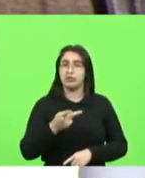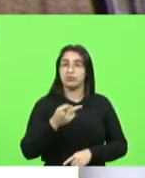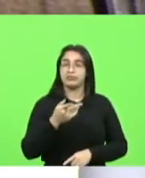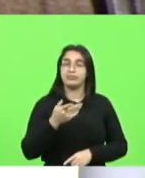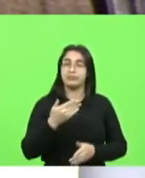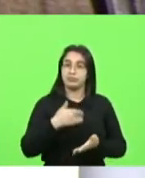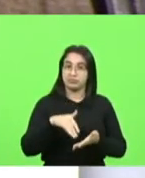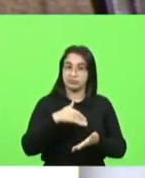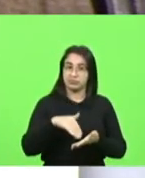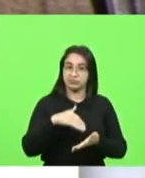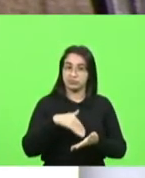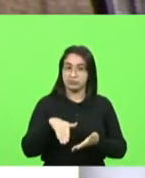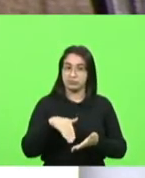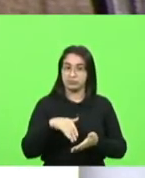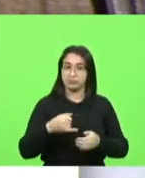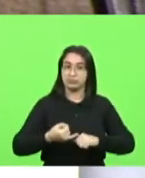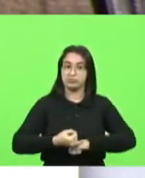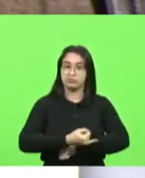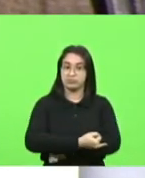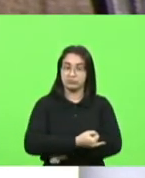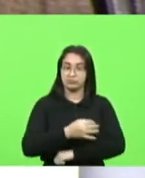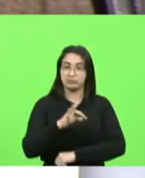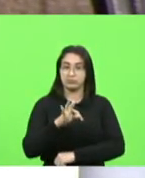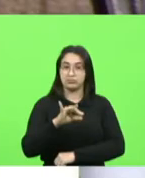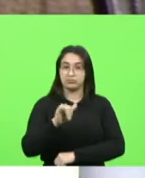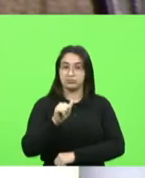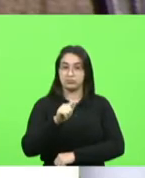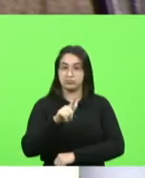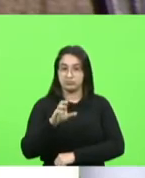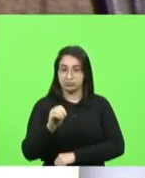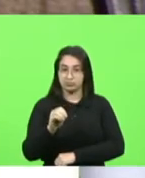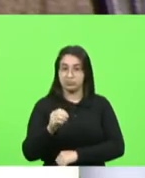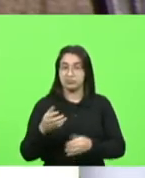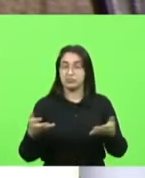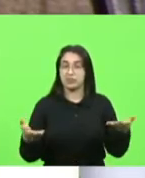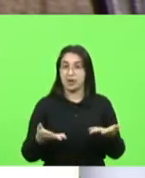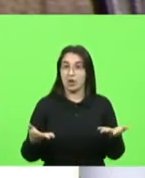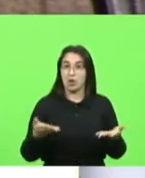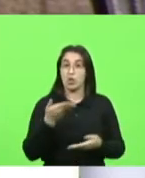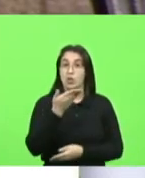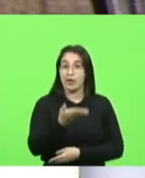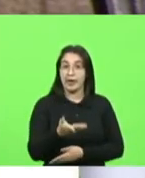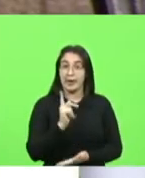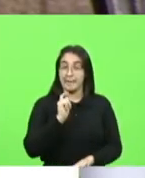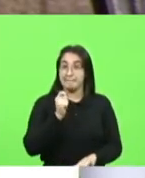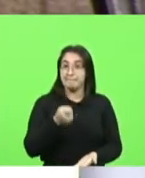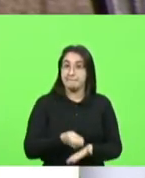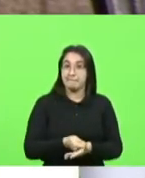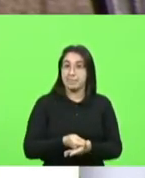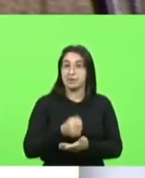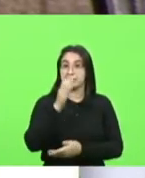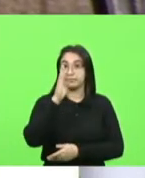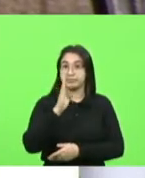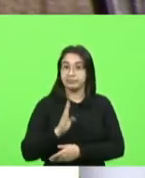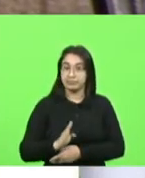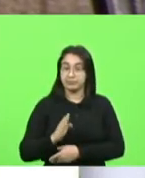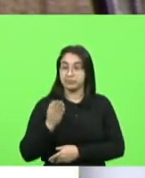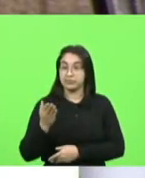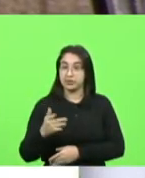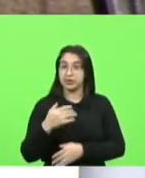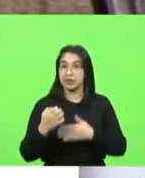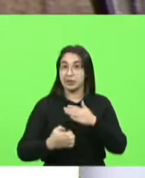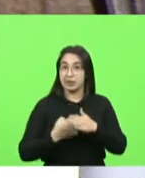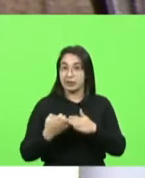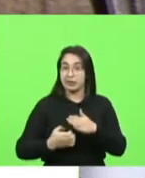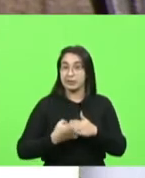secretário de infraestrutura o senhor Tiago Vieira que agora eles irão pagar a gratuidade que essas empresas tem